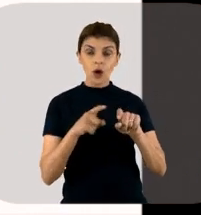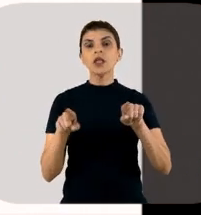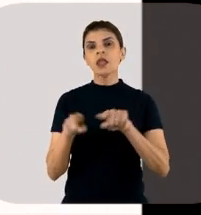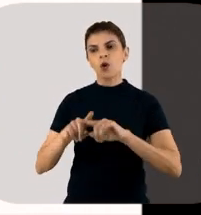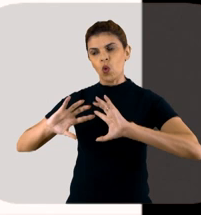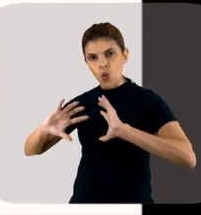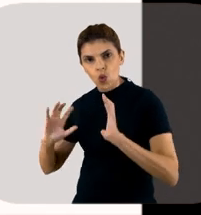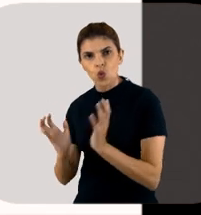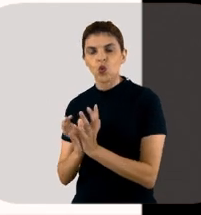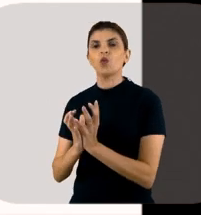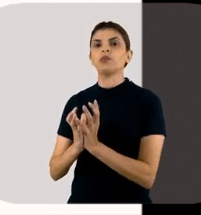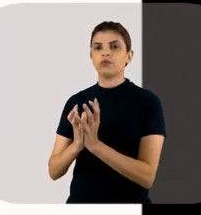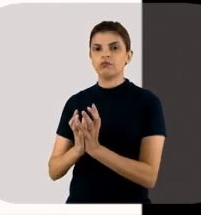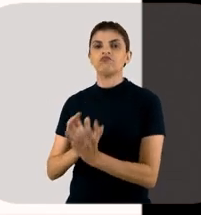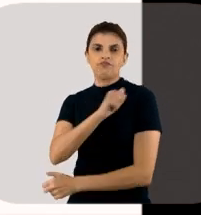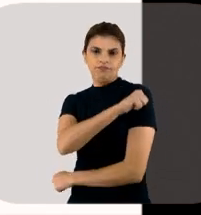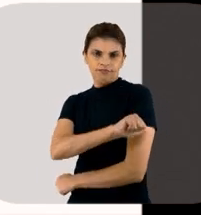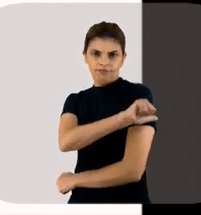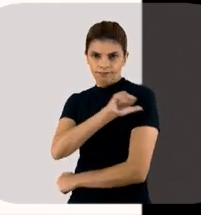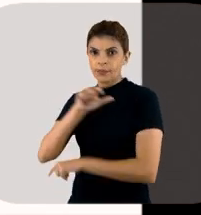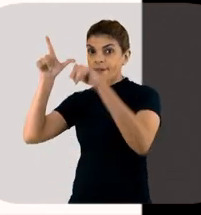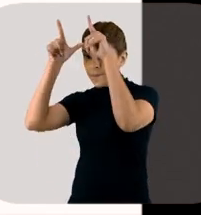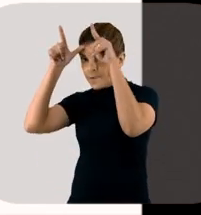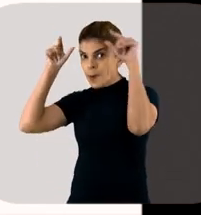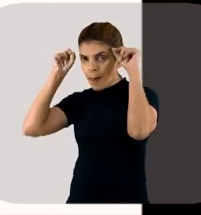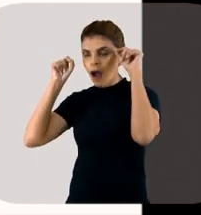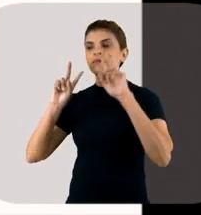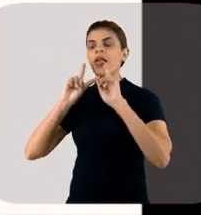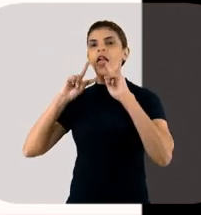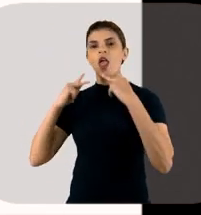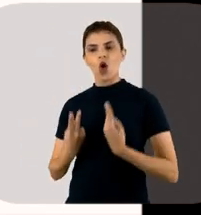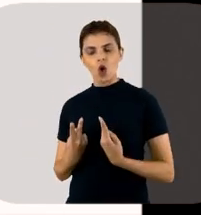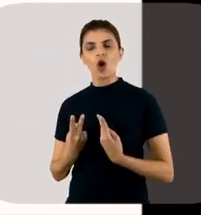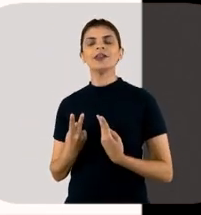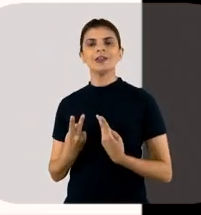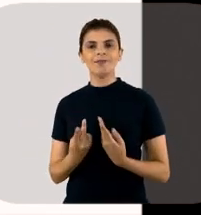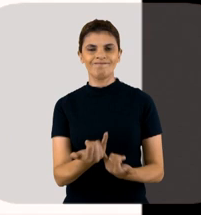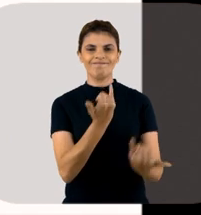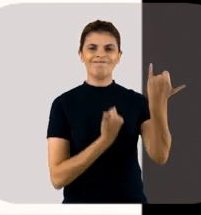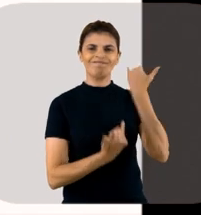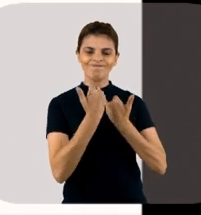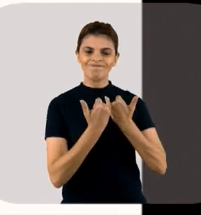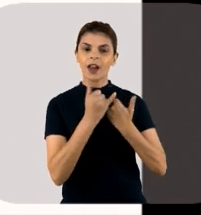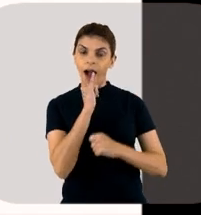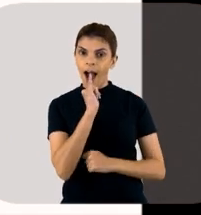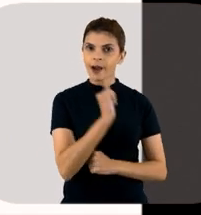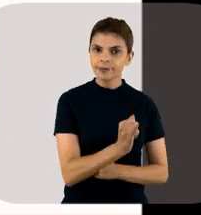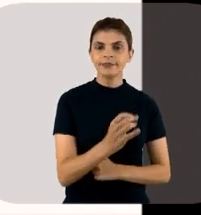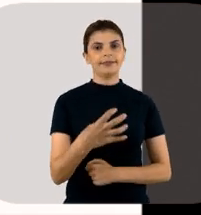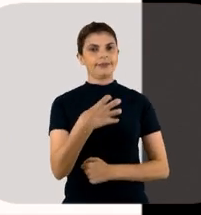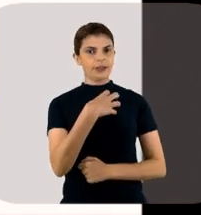parte do corpo de enfermagem do hospital, em reconhecer esses sinais e sintomas.